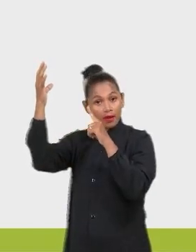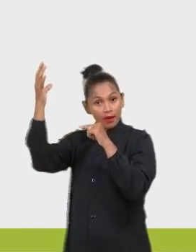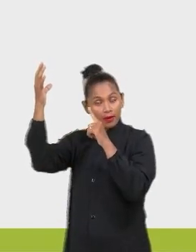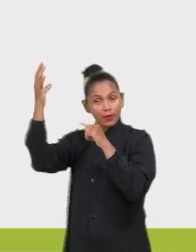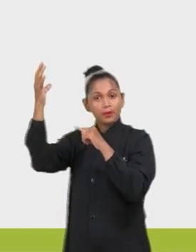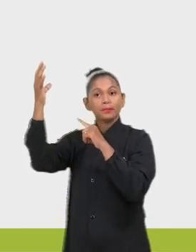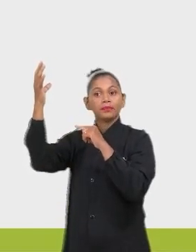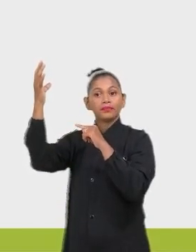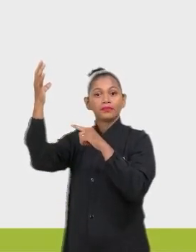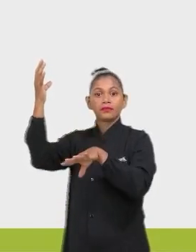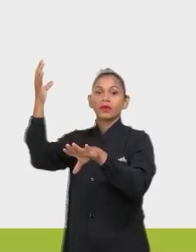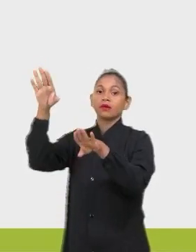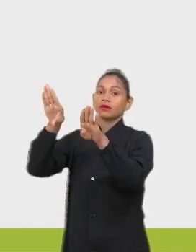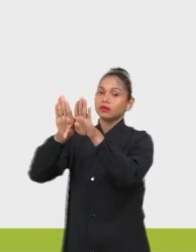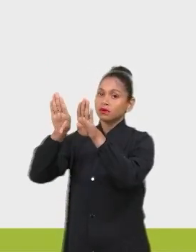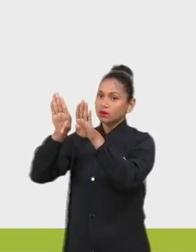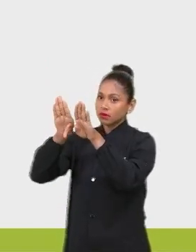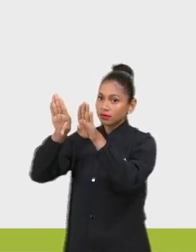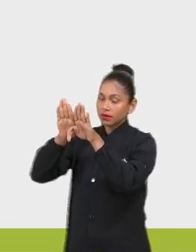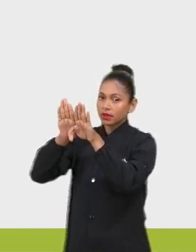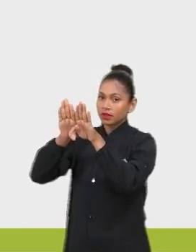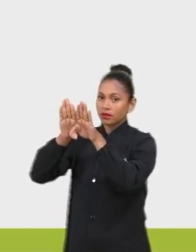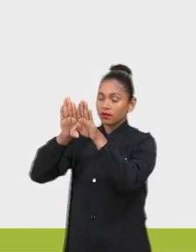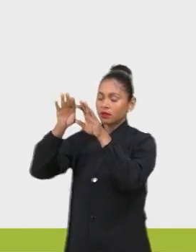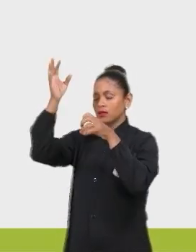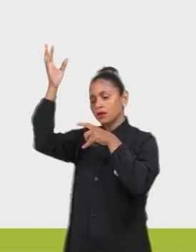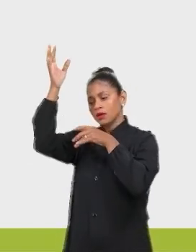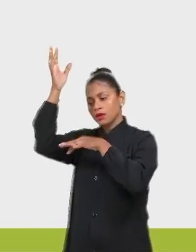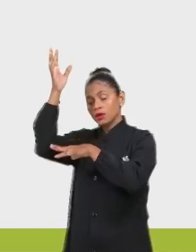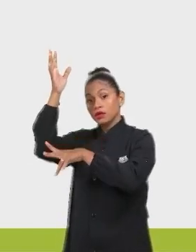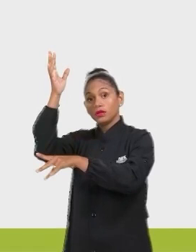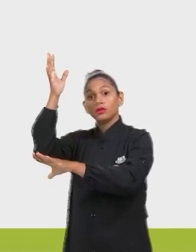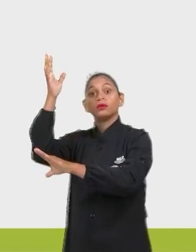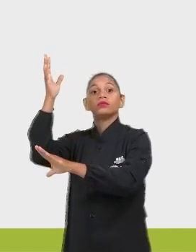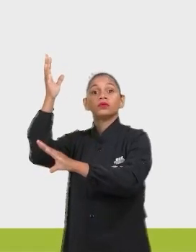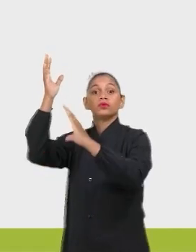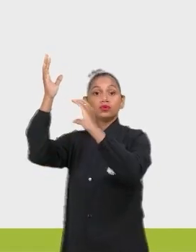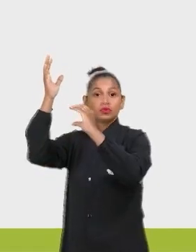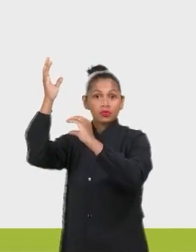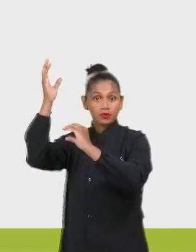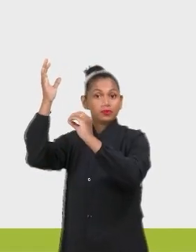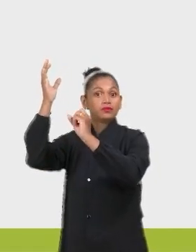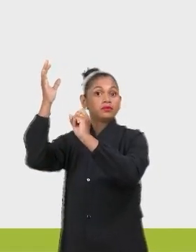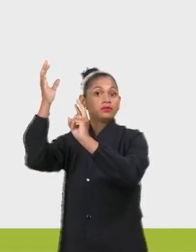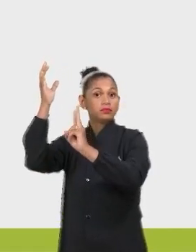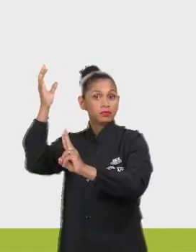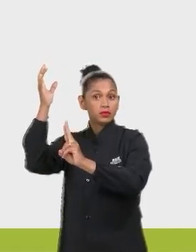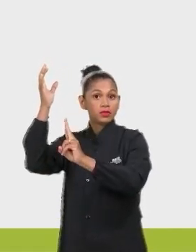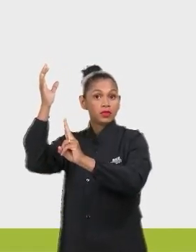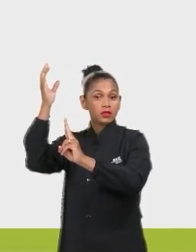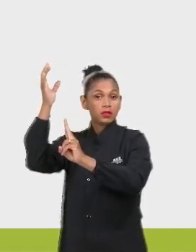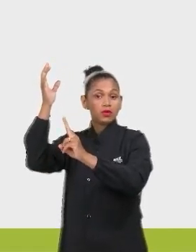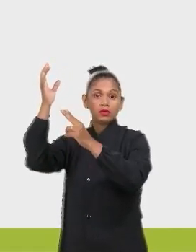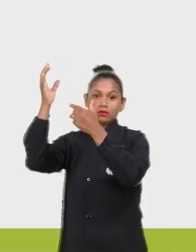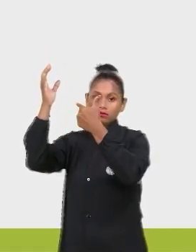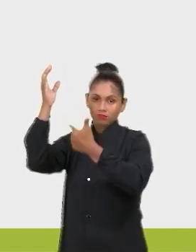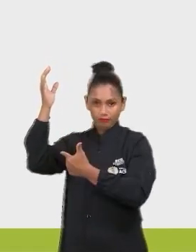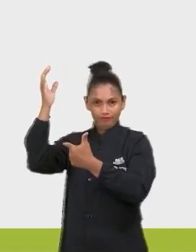e também é liberado dióxido de carbono. Então, está saindo o dióxido de carbono.